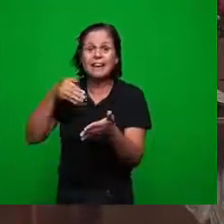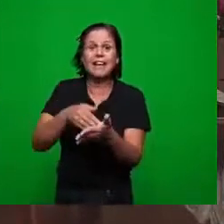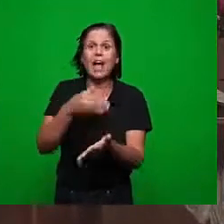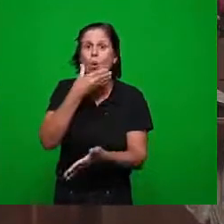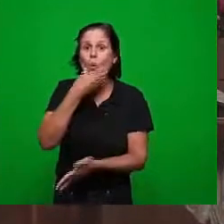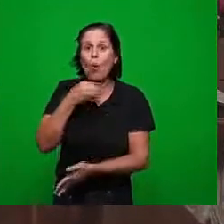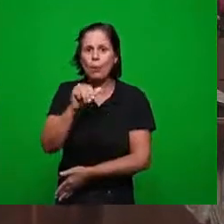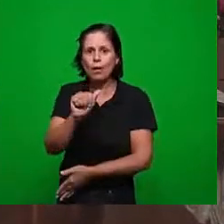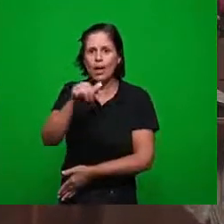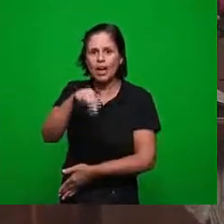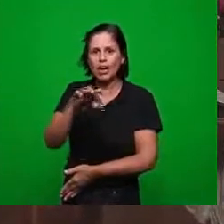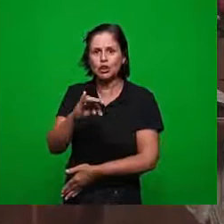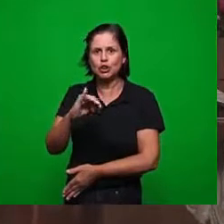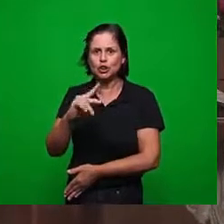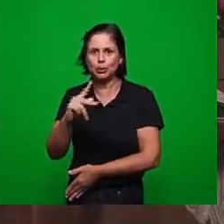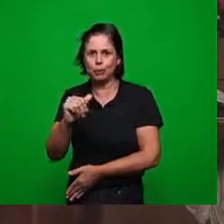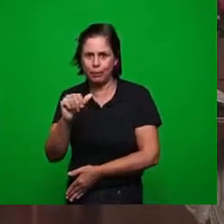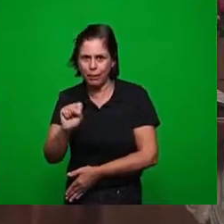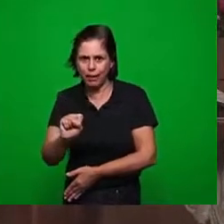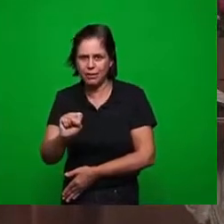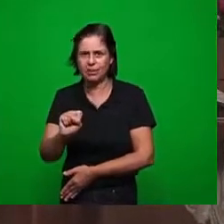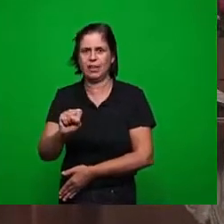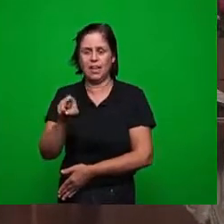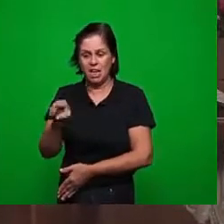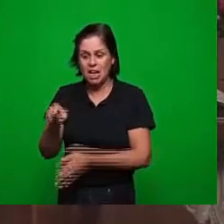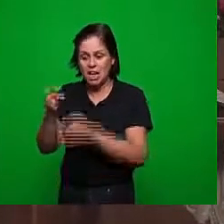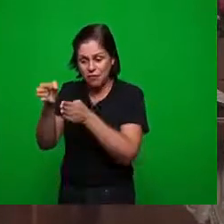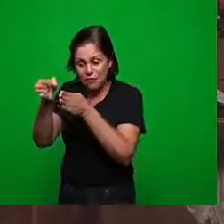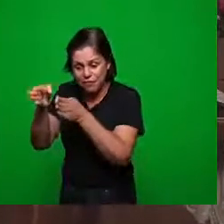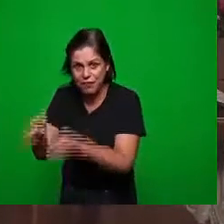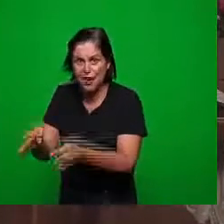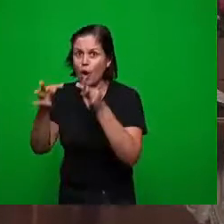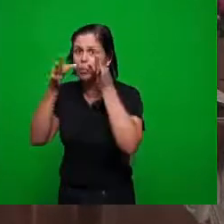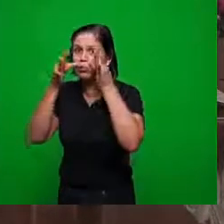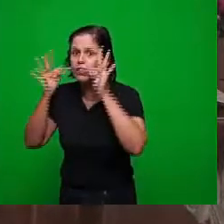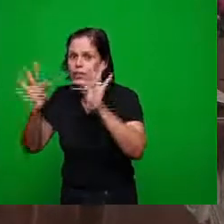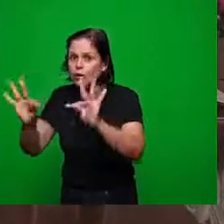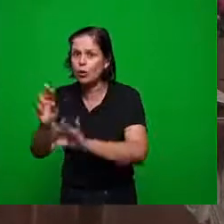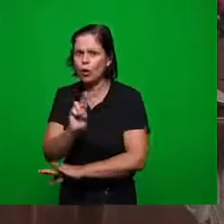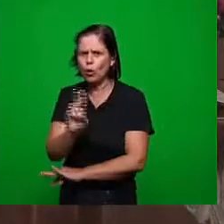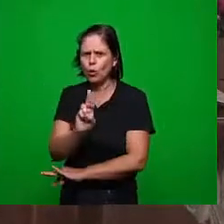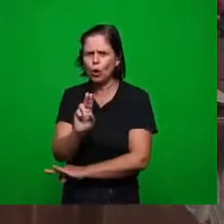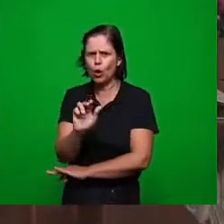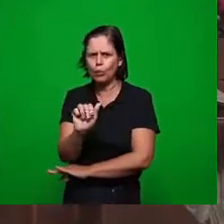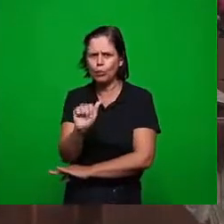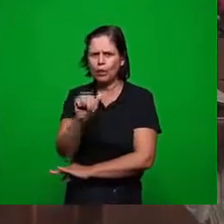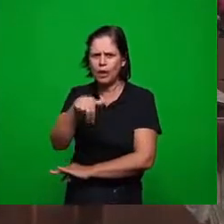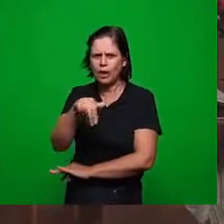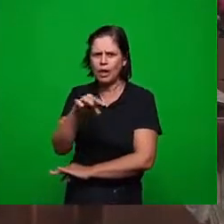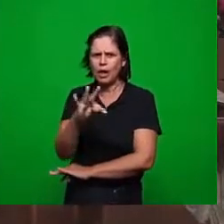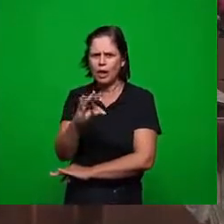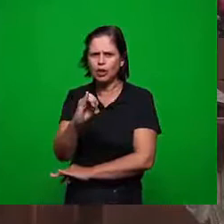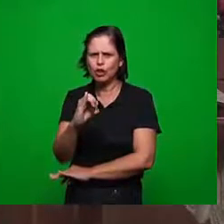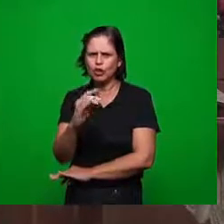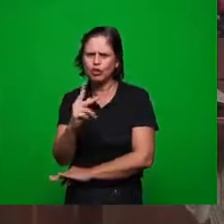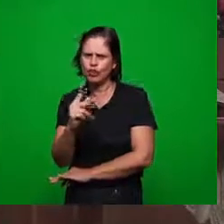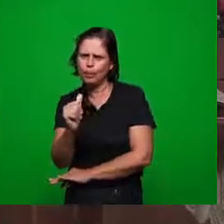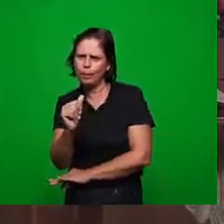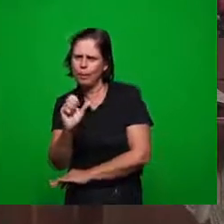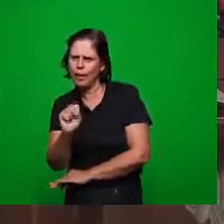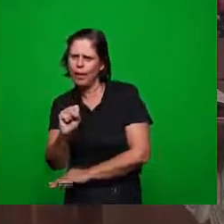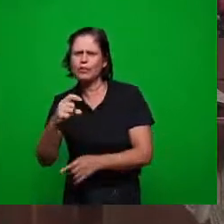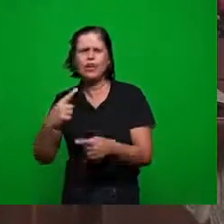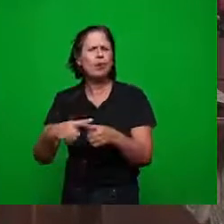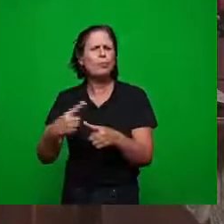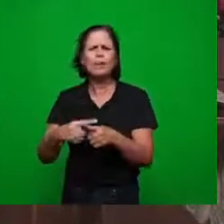no livro de apocalipse os irmãos vão ver esse é um nome próprio antipas porque antipas porque não é o nome